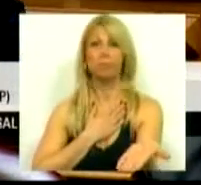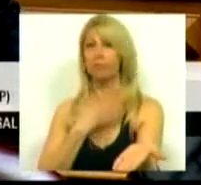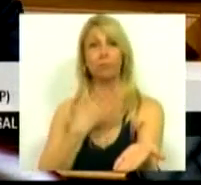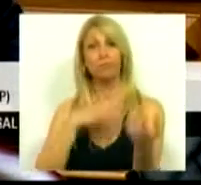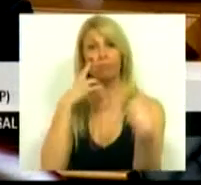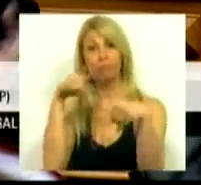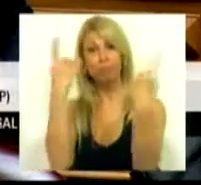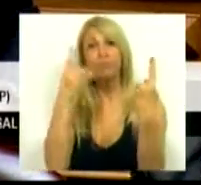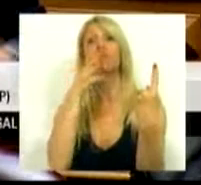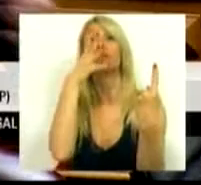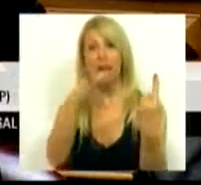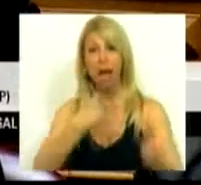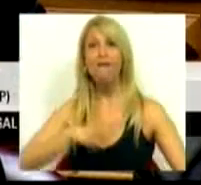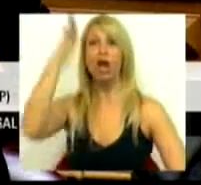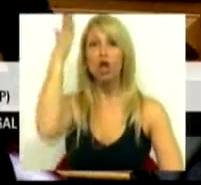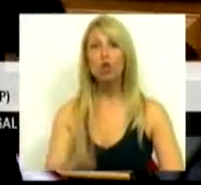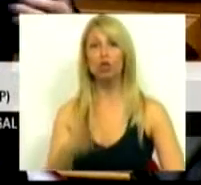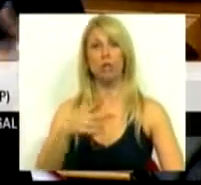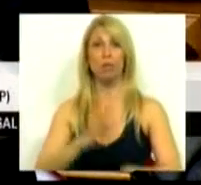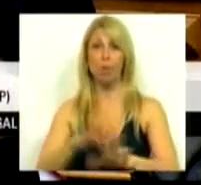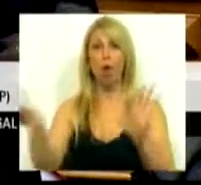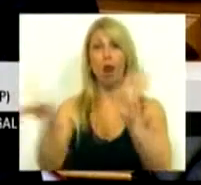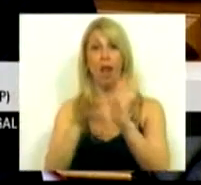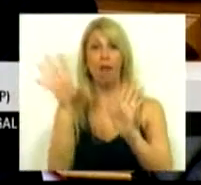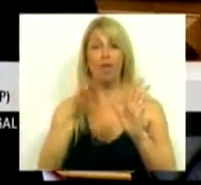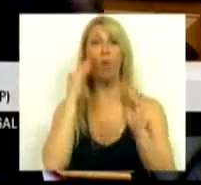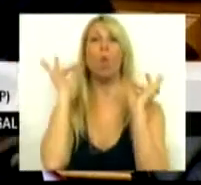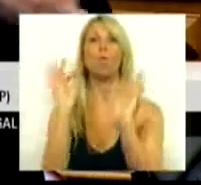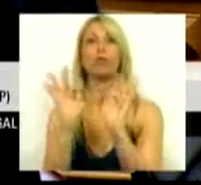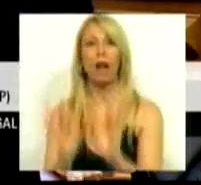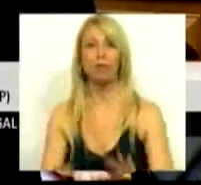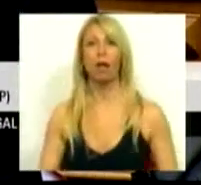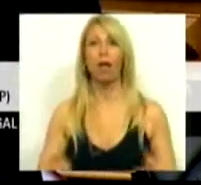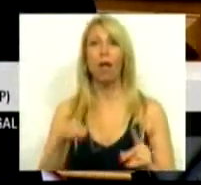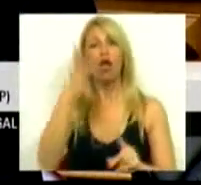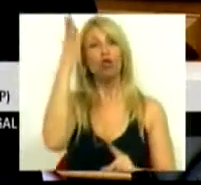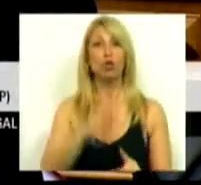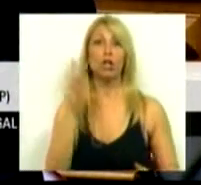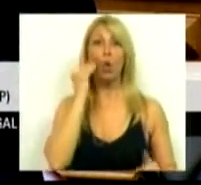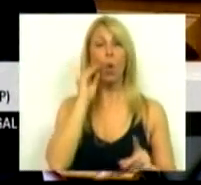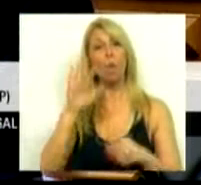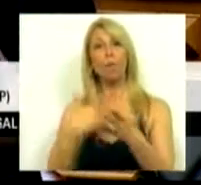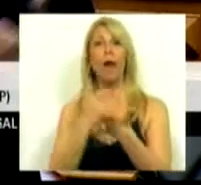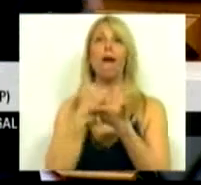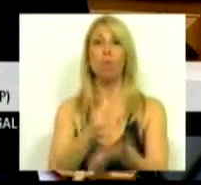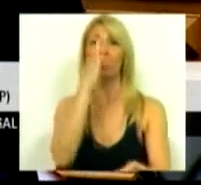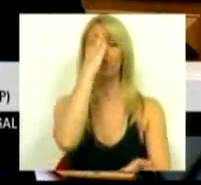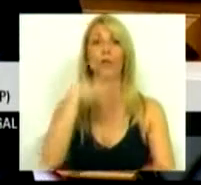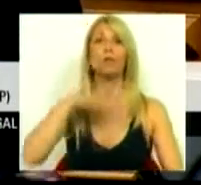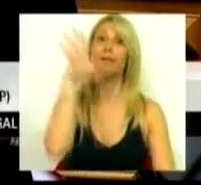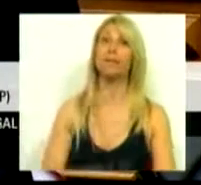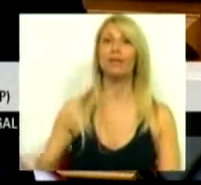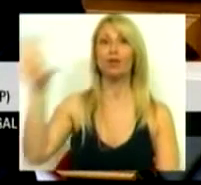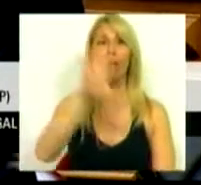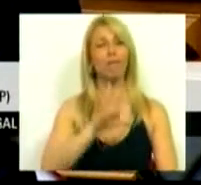querem justiça na forma como a lei os trata, justiça na forma como contribuem para o esforço nacional. E é sobre